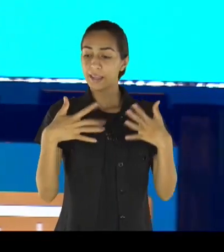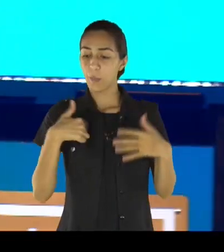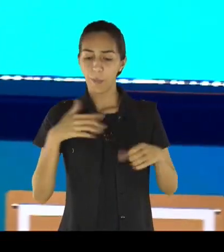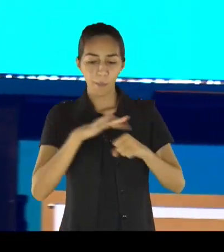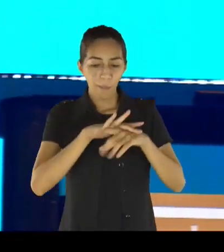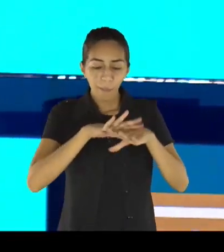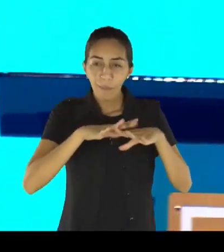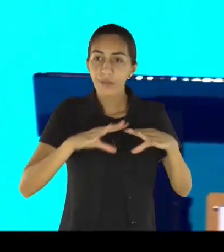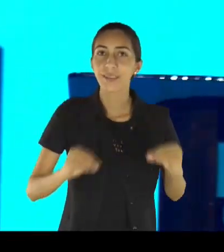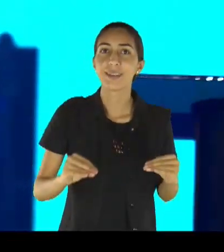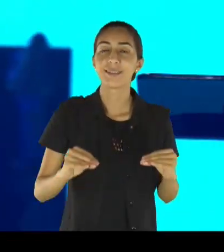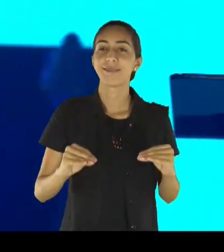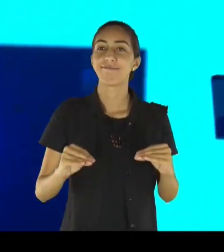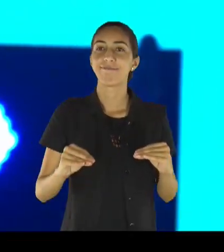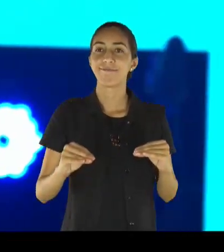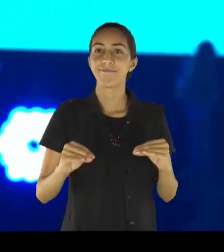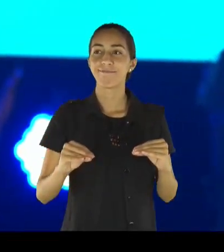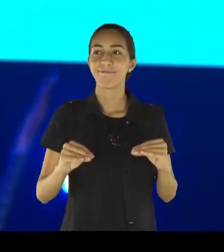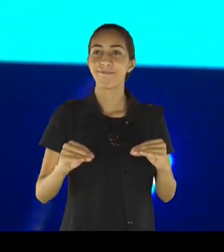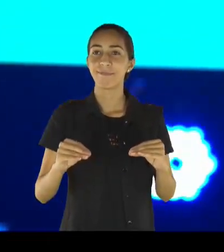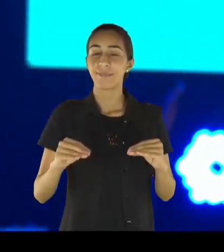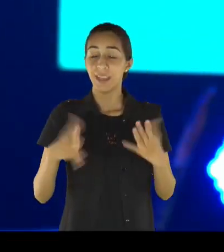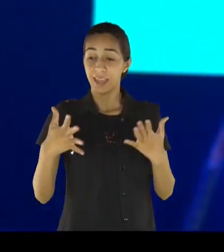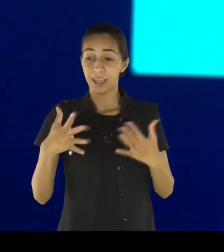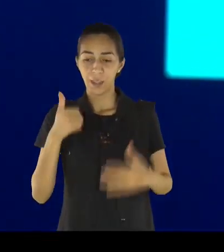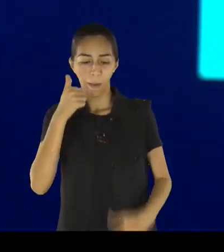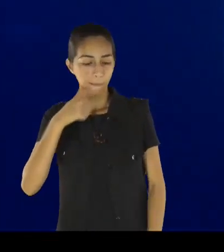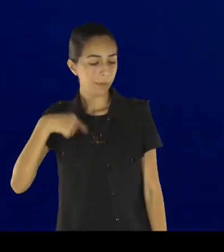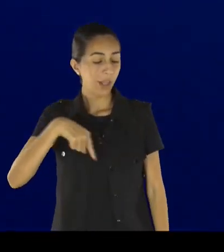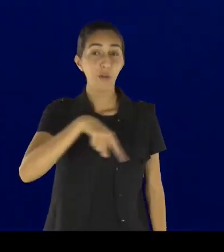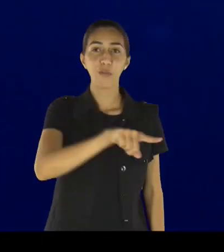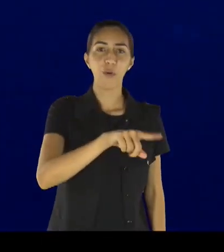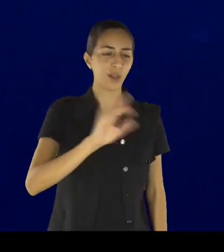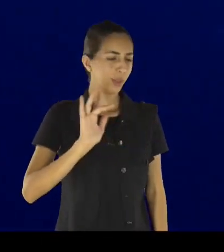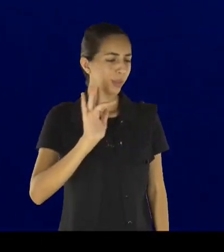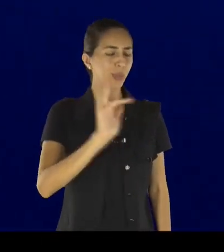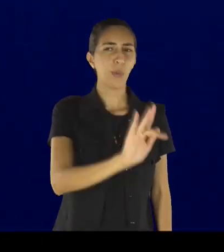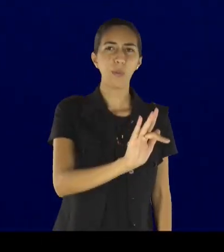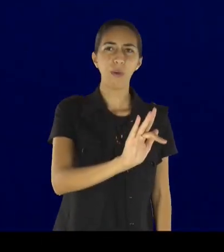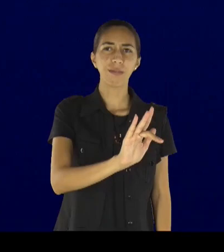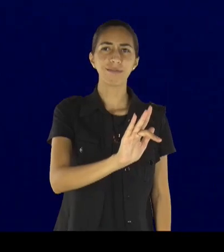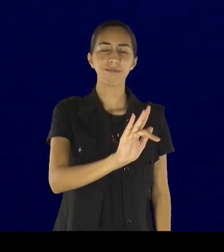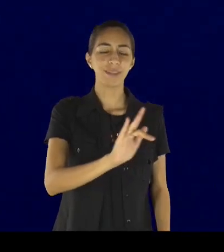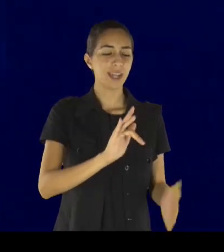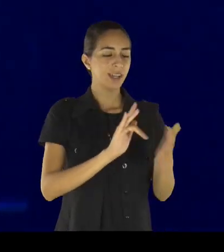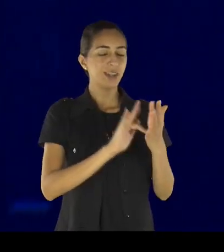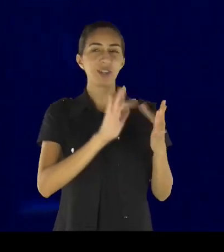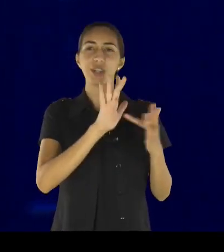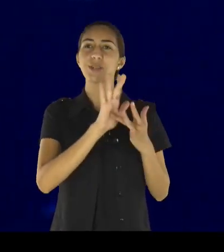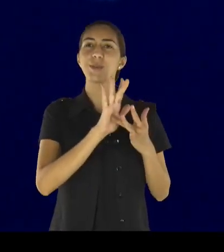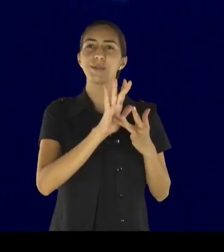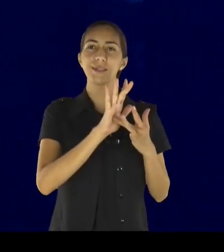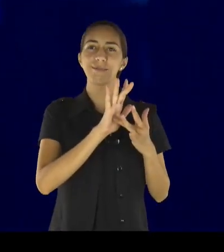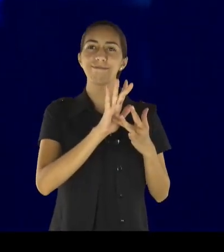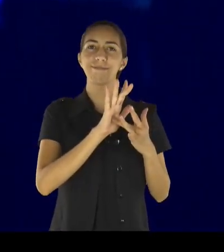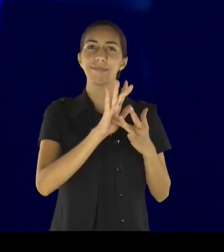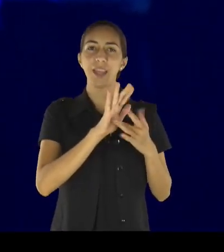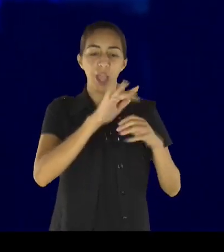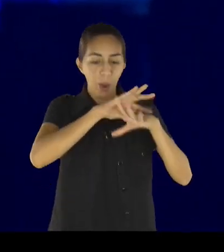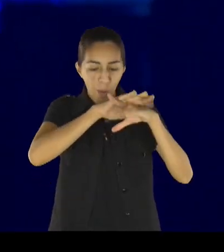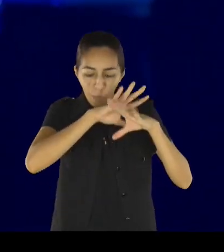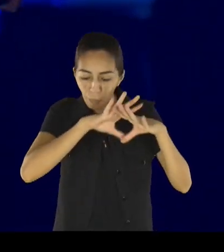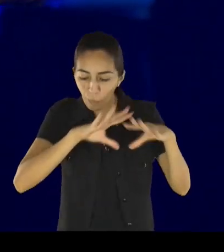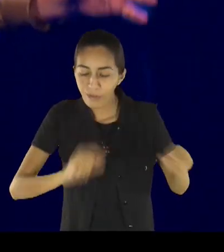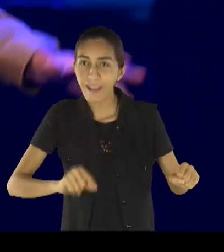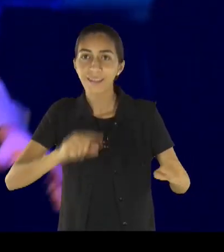Jesus está olhando para mim, para você, nessa hora, e está dizendo, tem ânimo, talvez você venha aqui, com as últimas forças suas, eu preciso ir na igreja, porque olha,